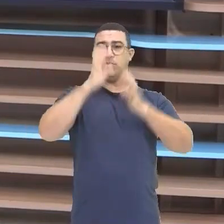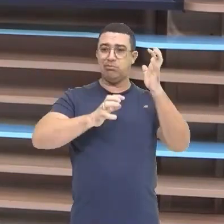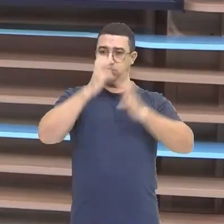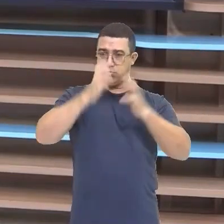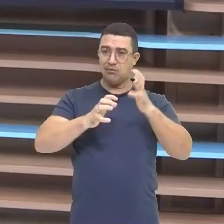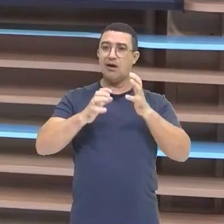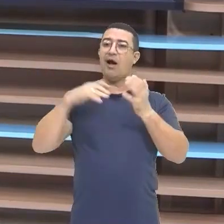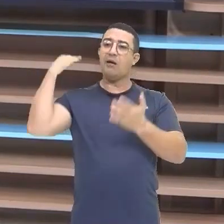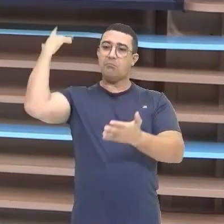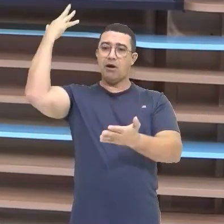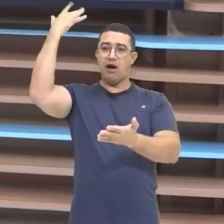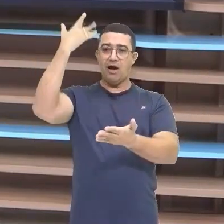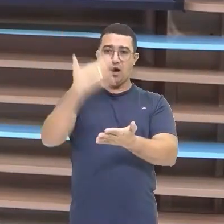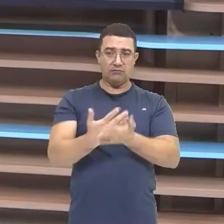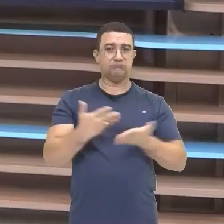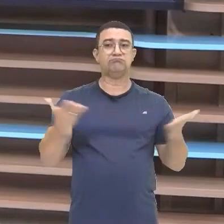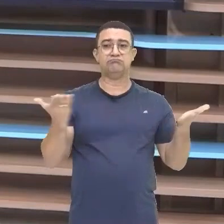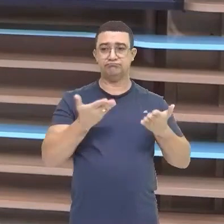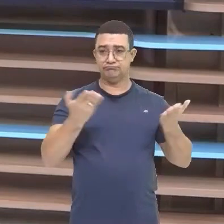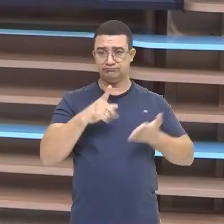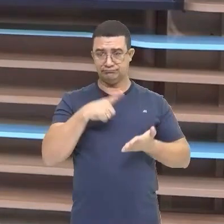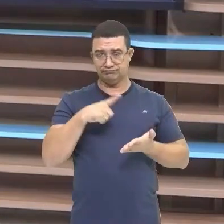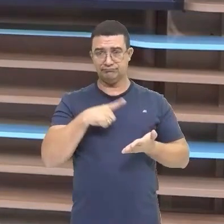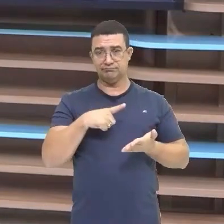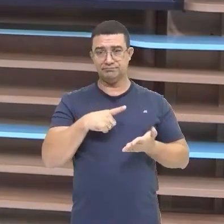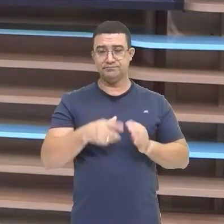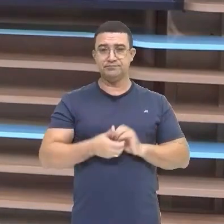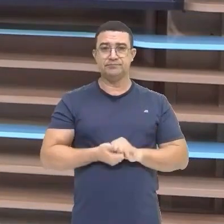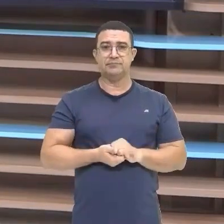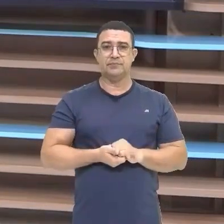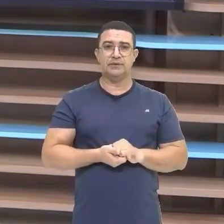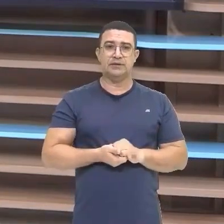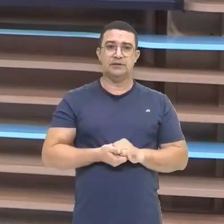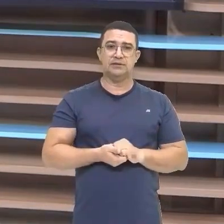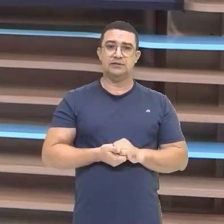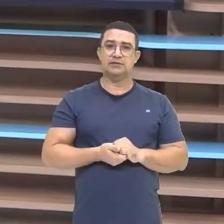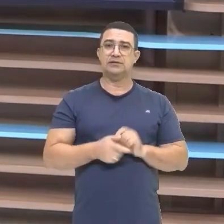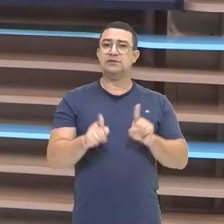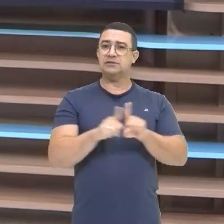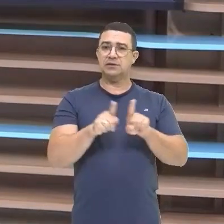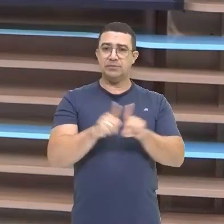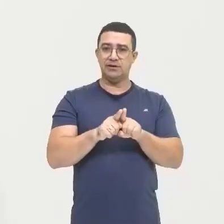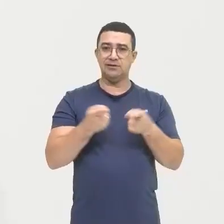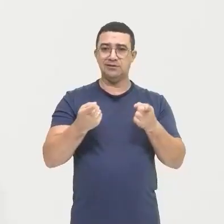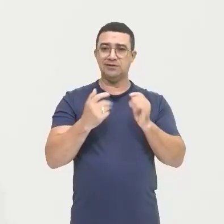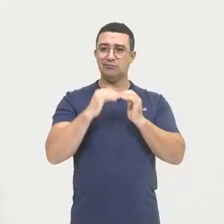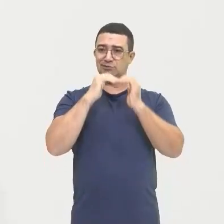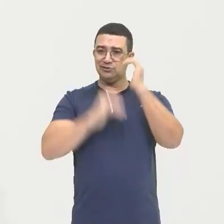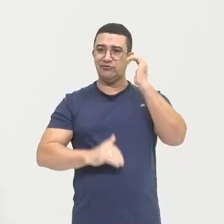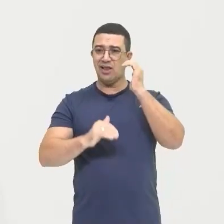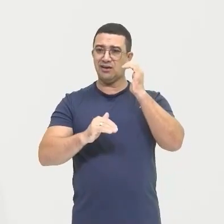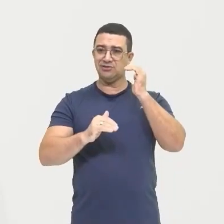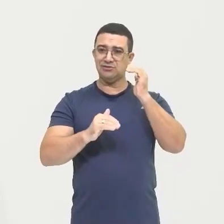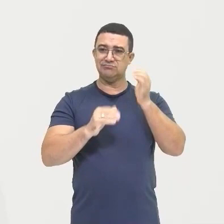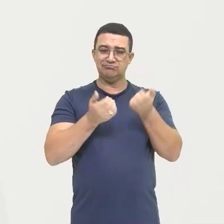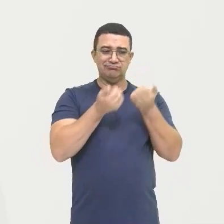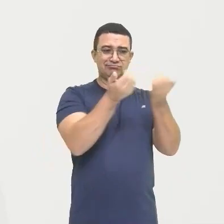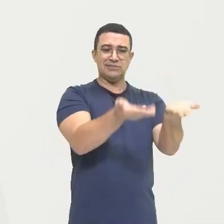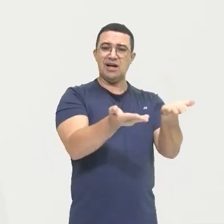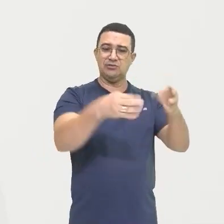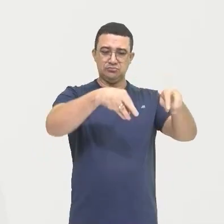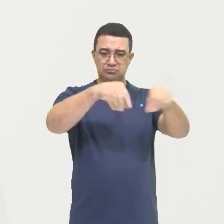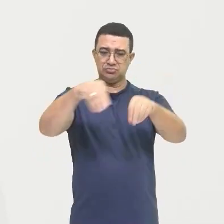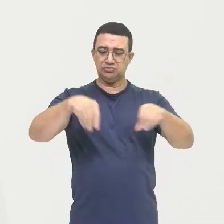até os dias atuais E aí a gente tem justamente essa distribuição desigual de terras Que ela foi